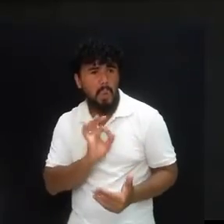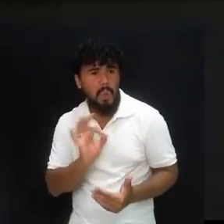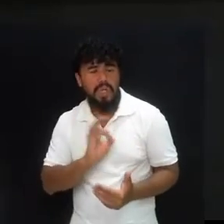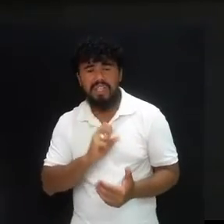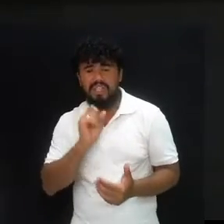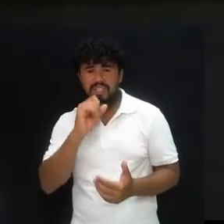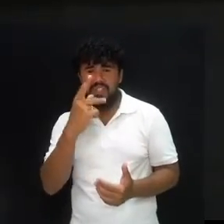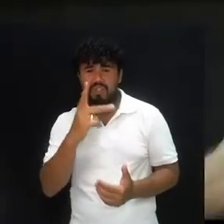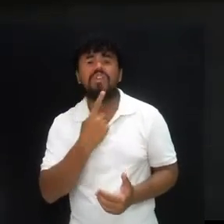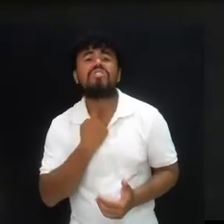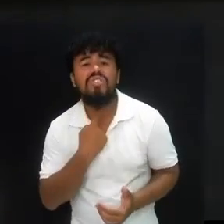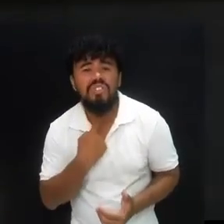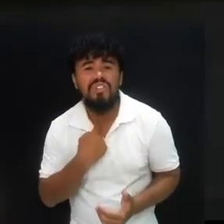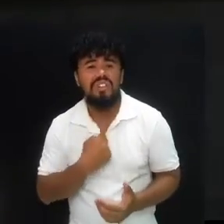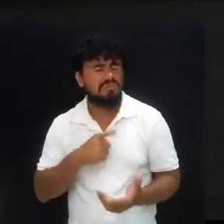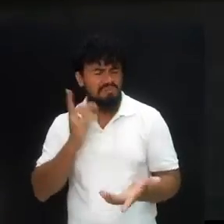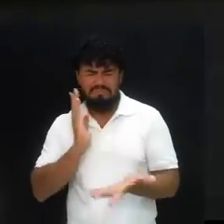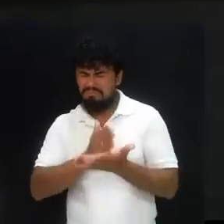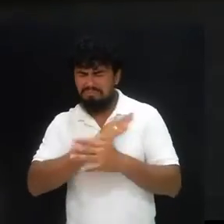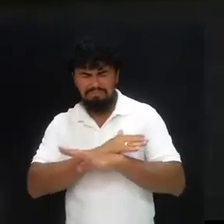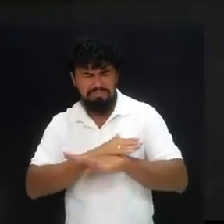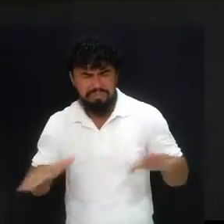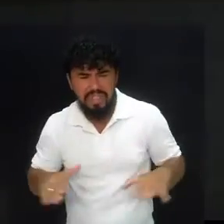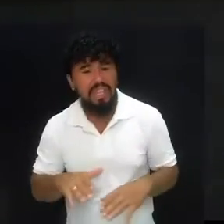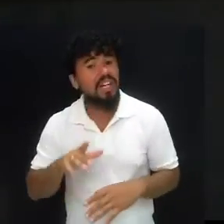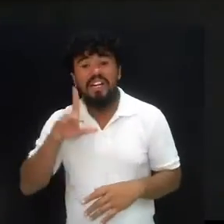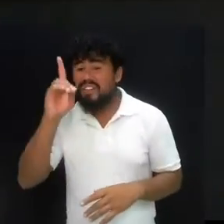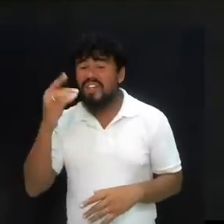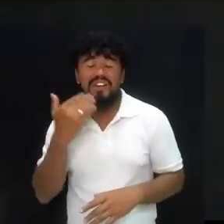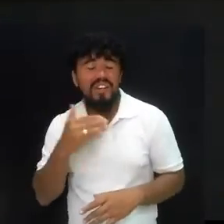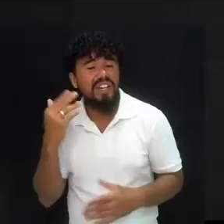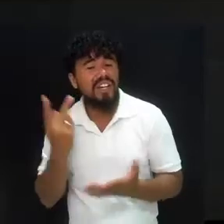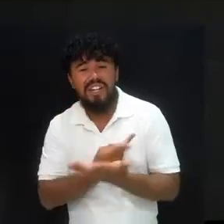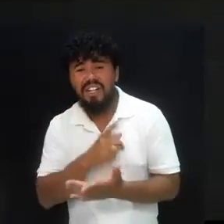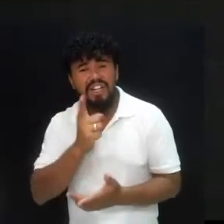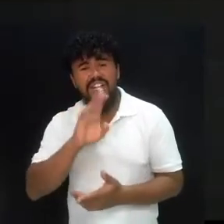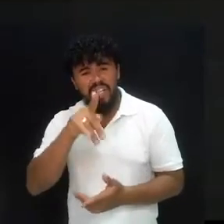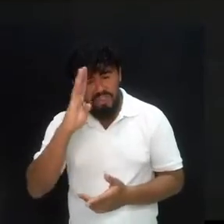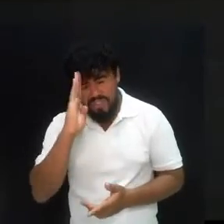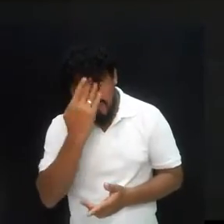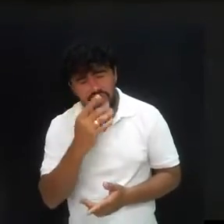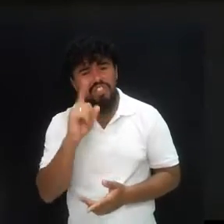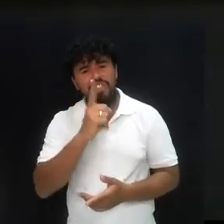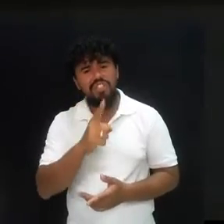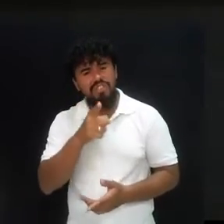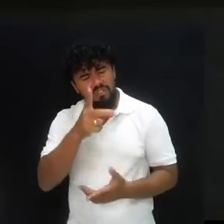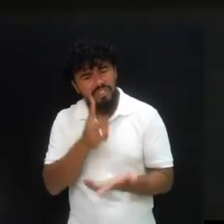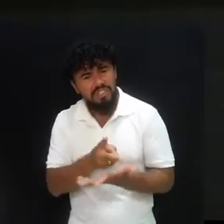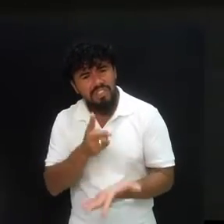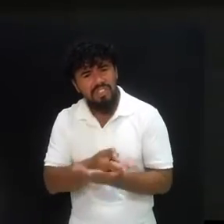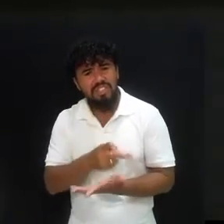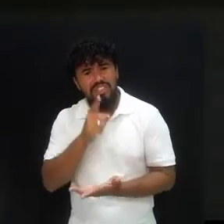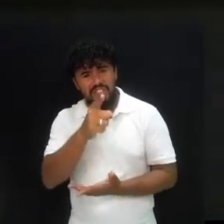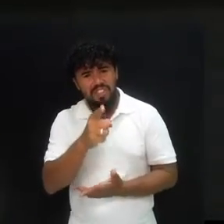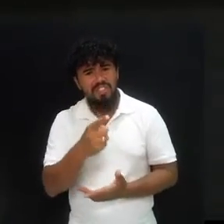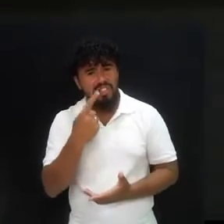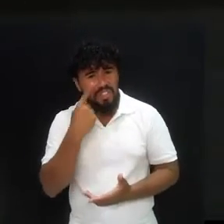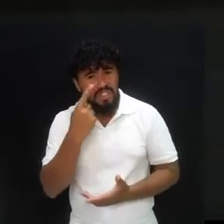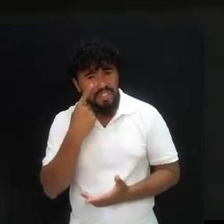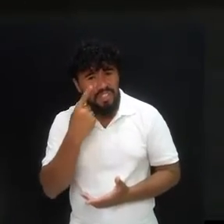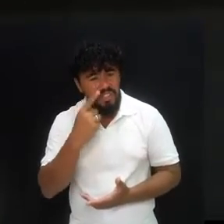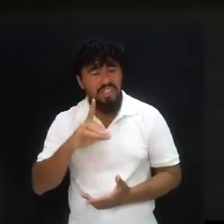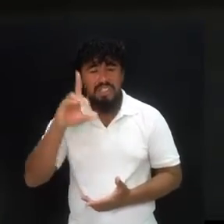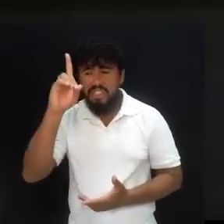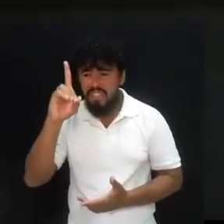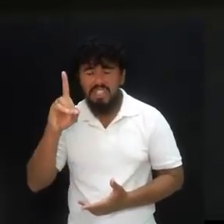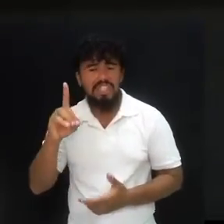que sua vontade seja colocar um ponto final, Deus não falha. Não desiste, confie, permaneça. E Deus